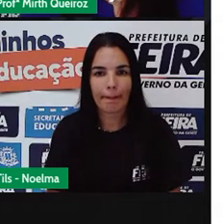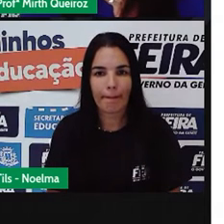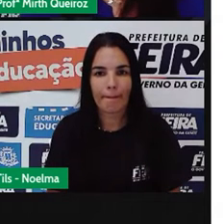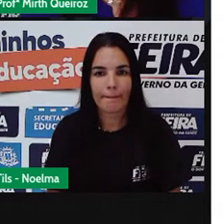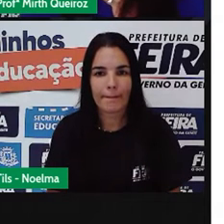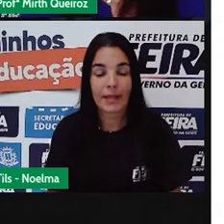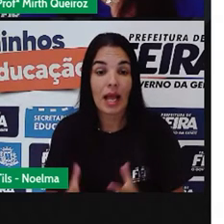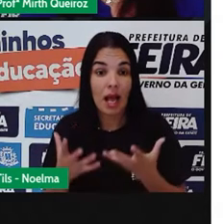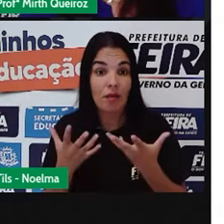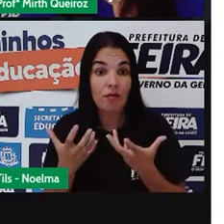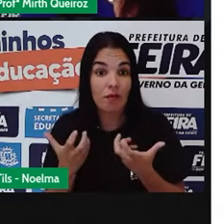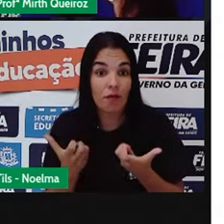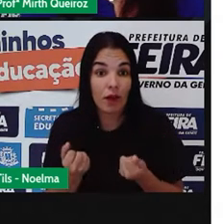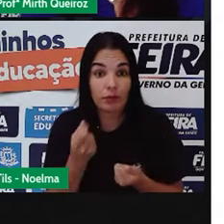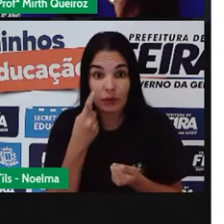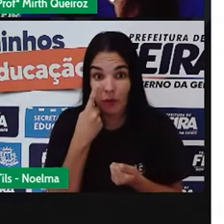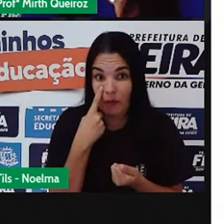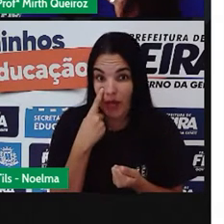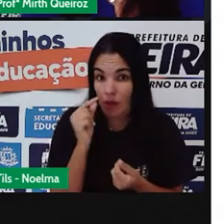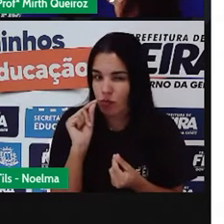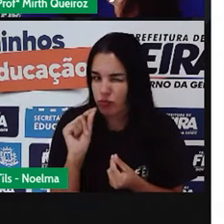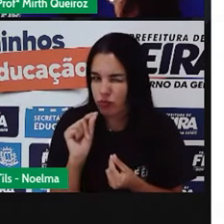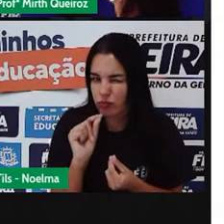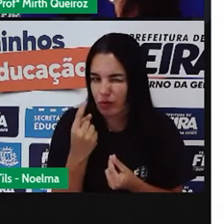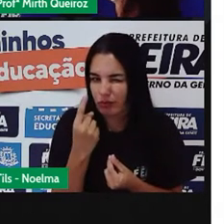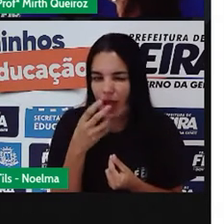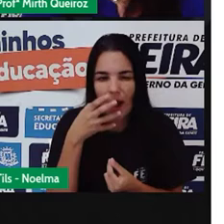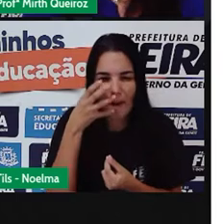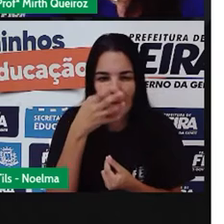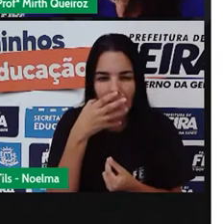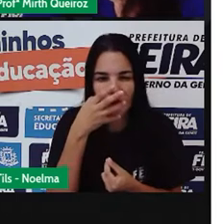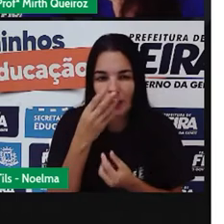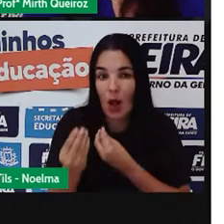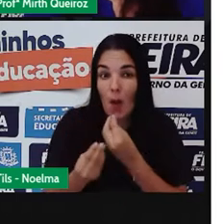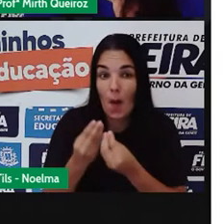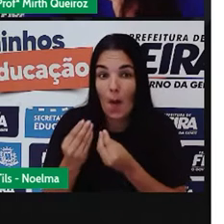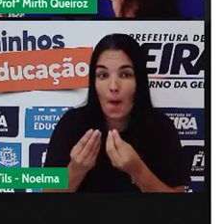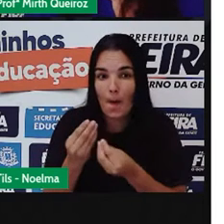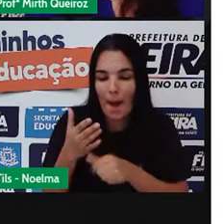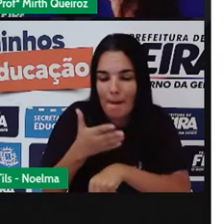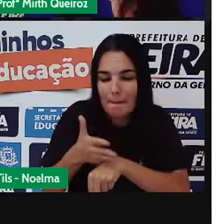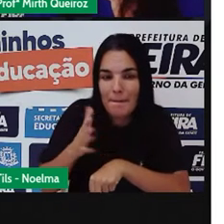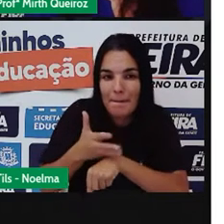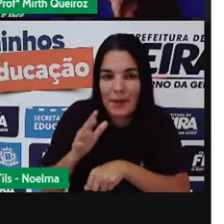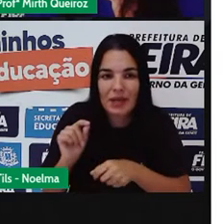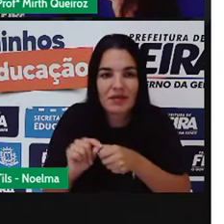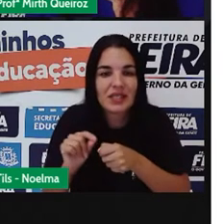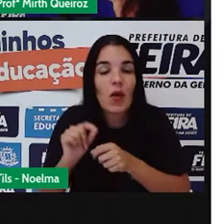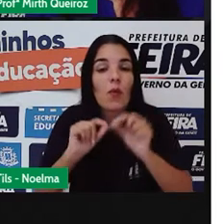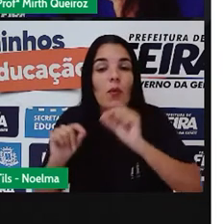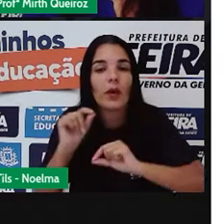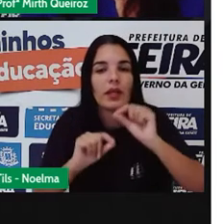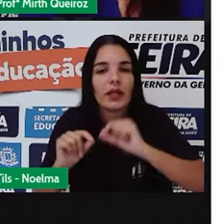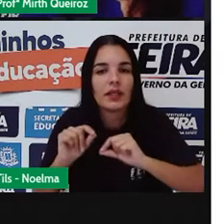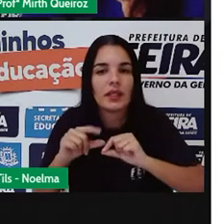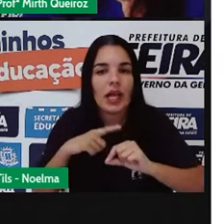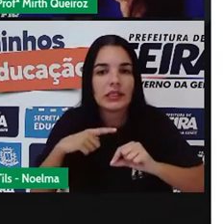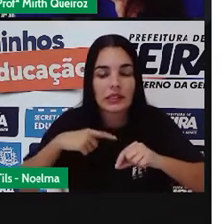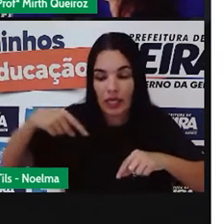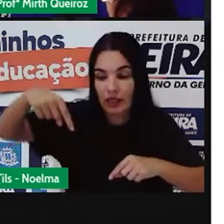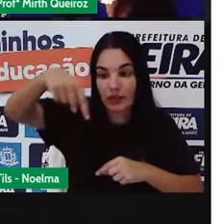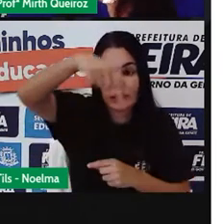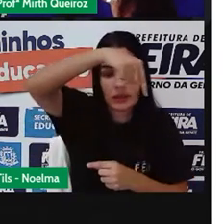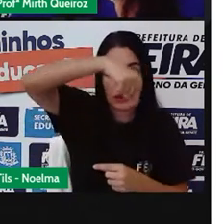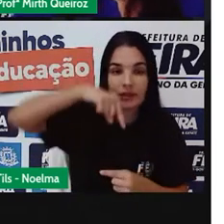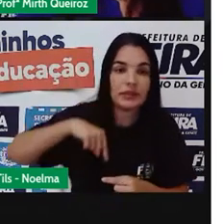E vamos ver uma dessas cantigas na prática. Geralmente, essas cantigas, elas acontecem em círculos